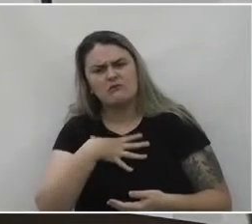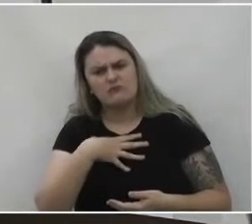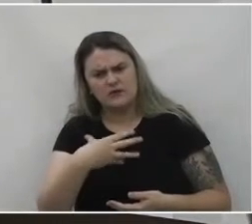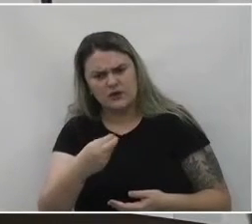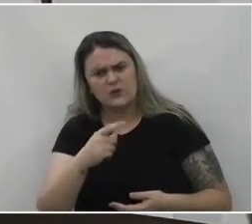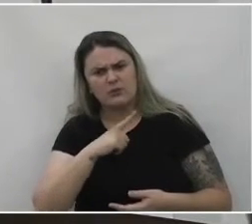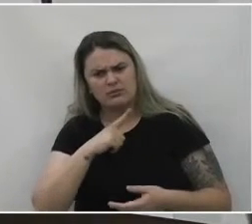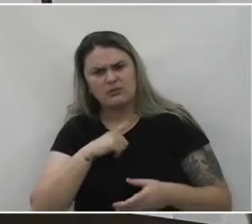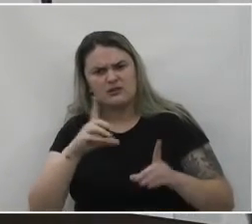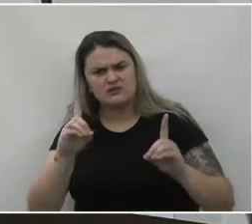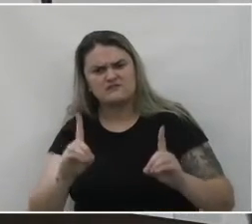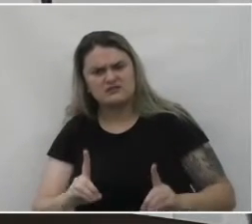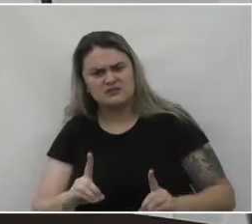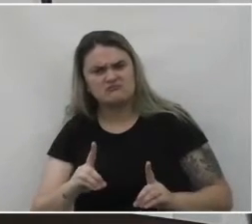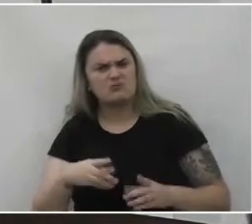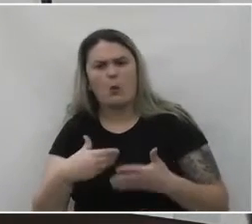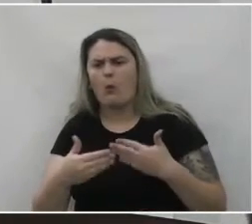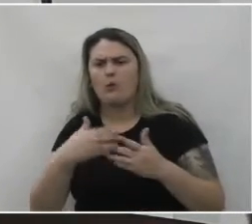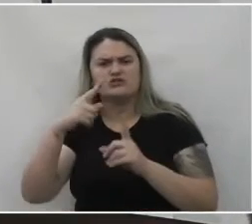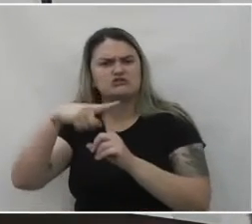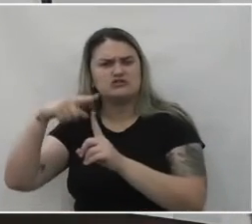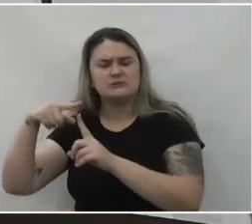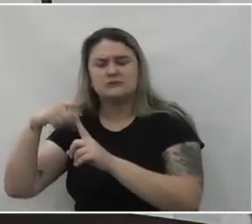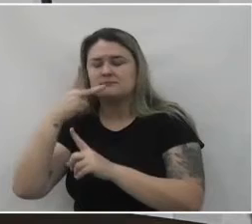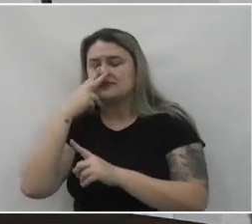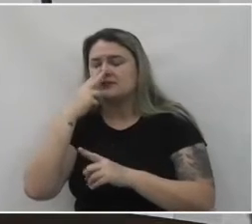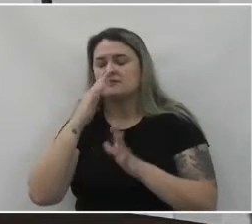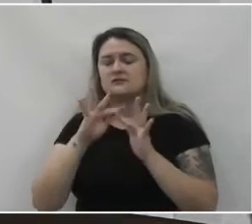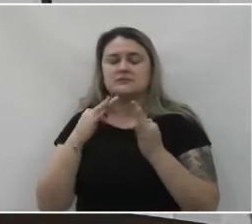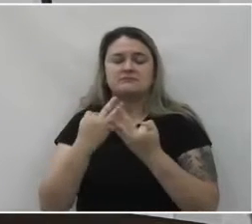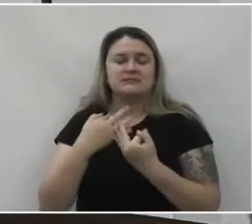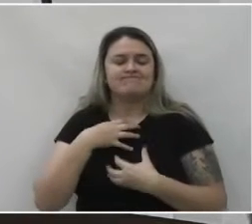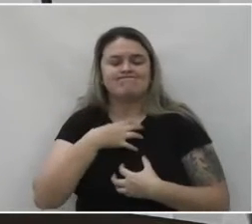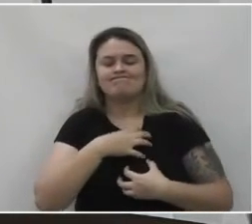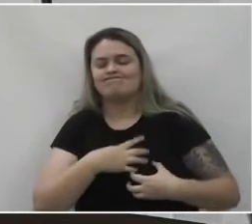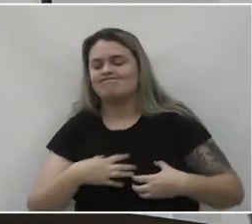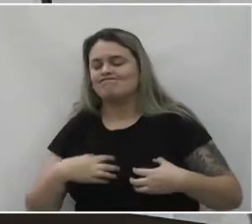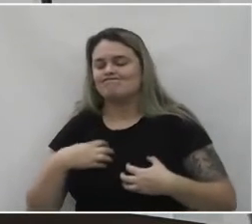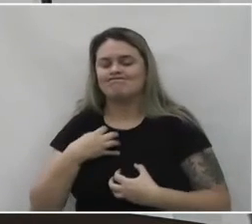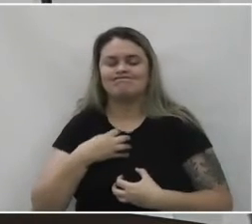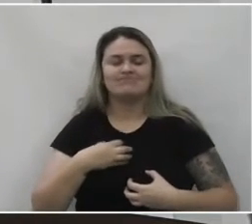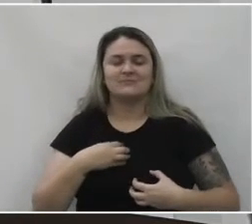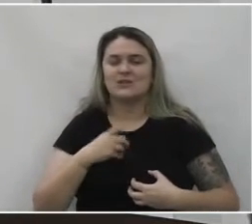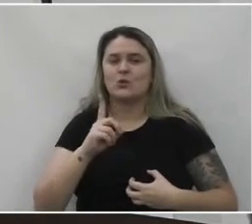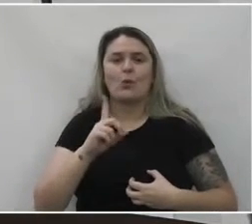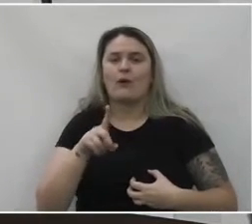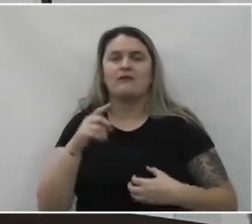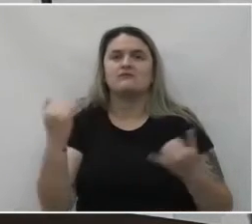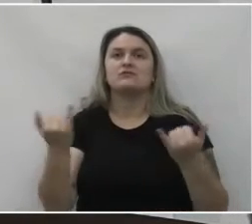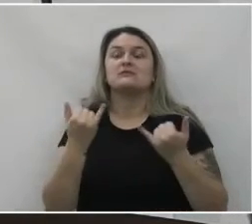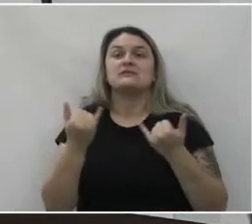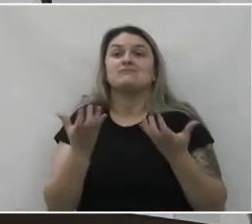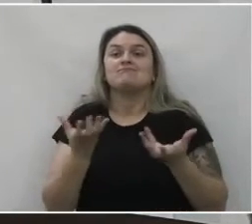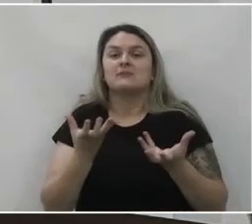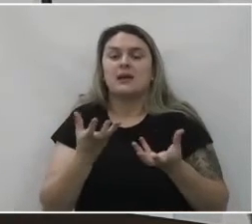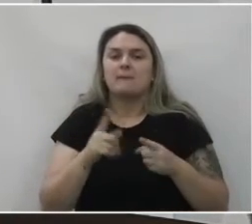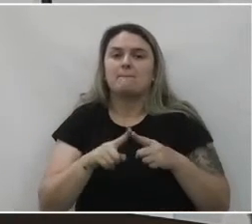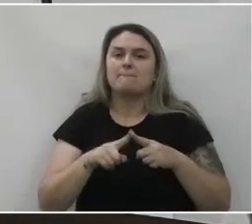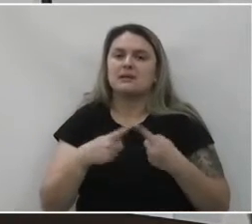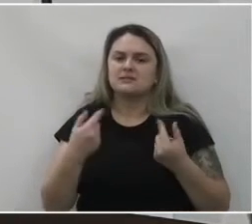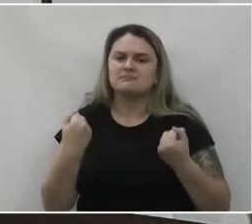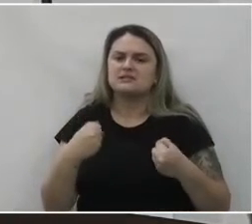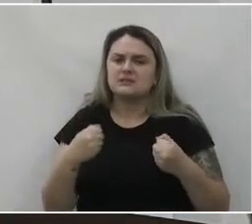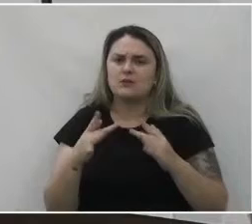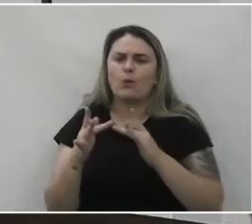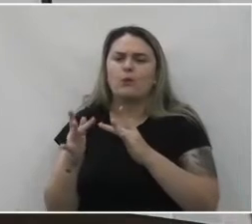deficiência, realmente o nosso chão cai. Não é uma notícia que todos esperamos, mas a gente precisa de